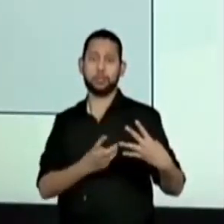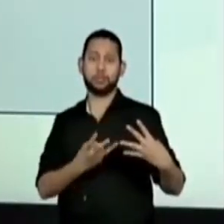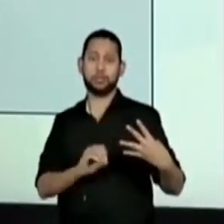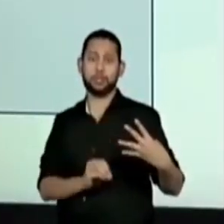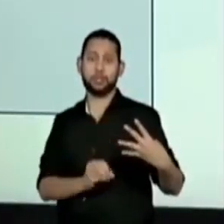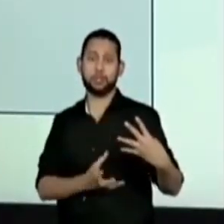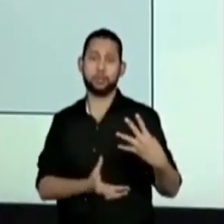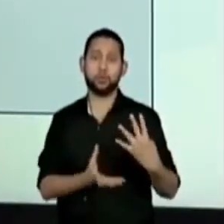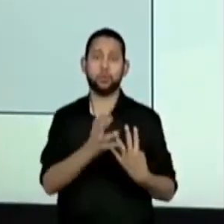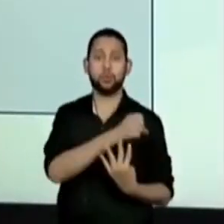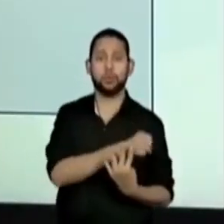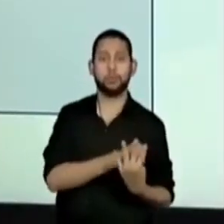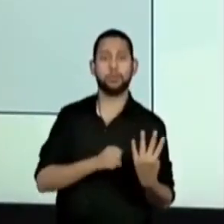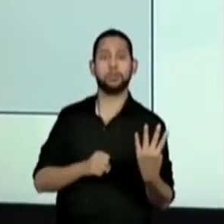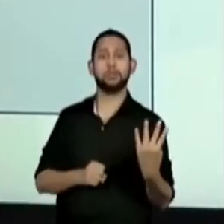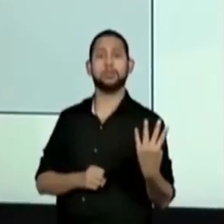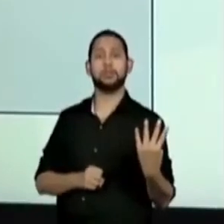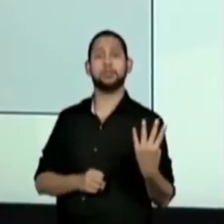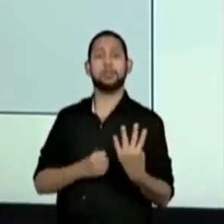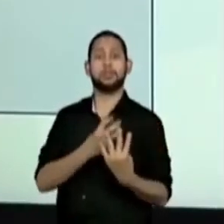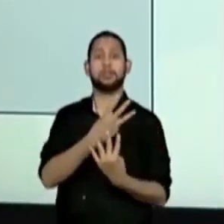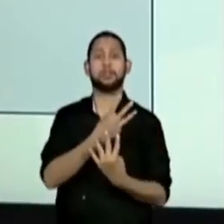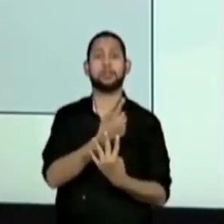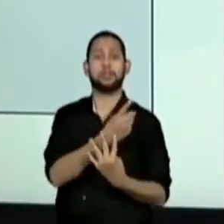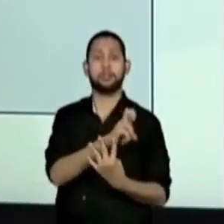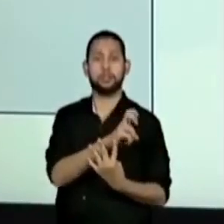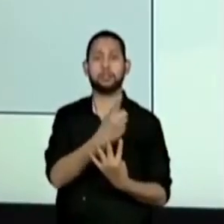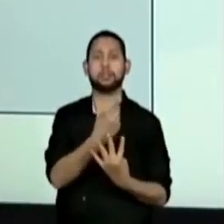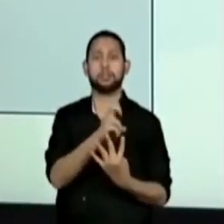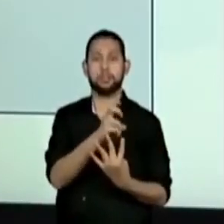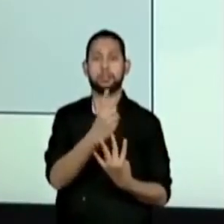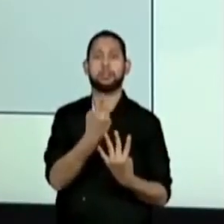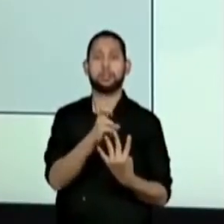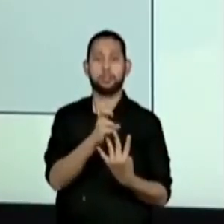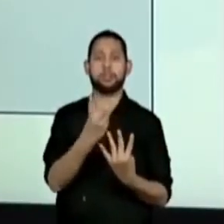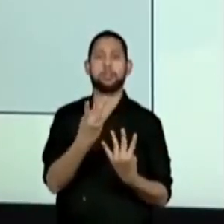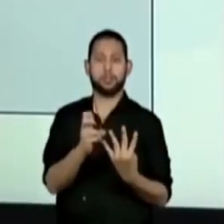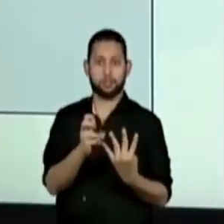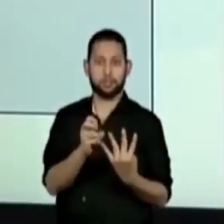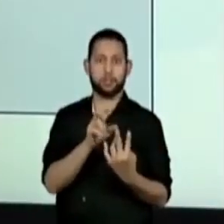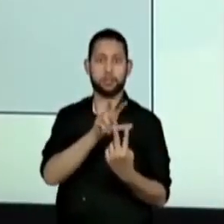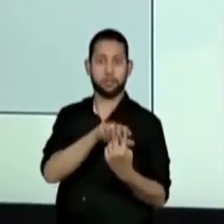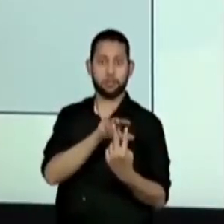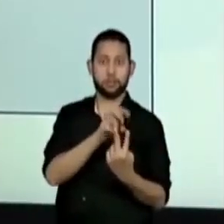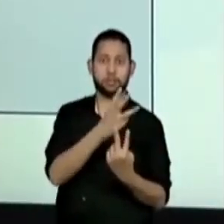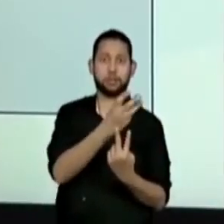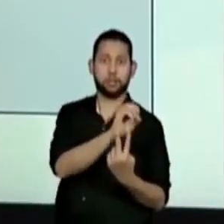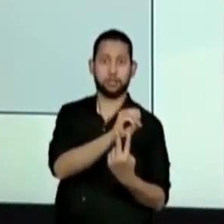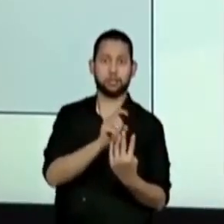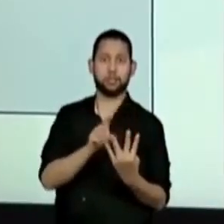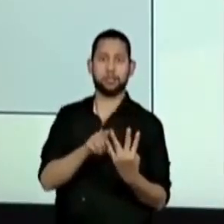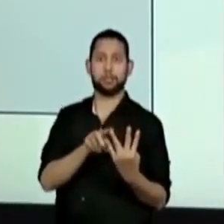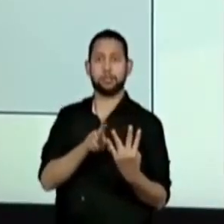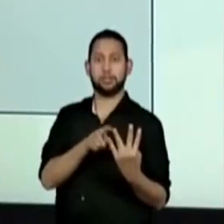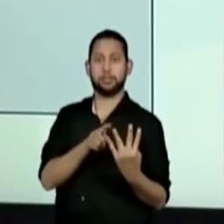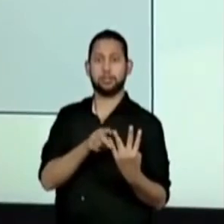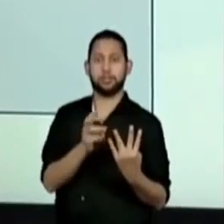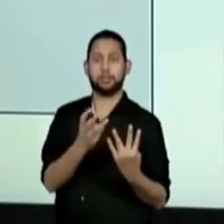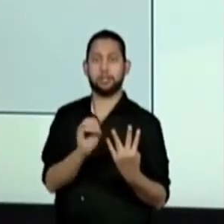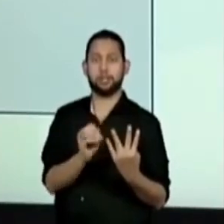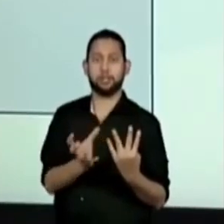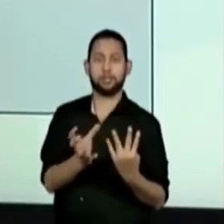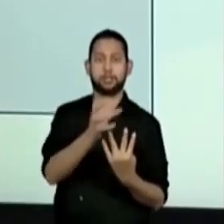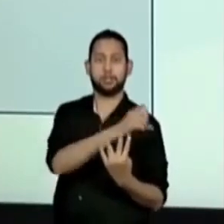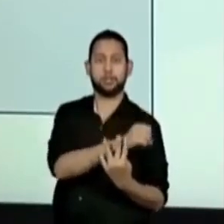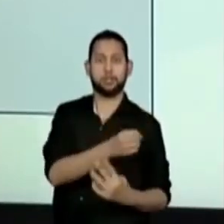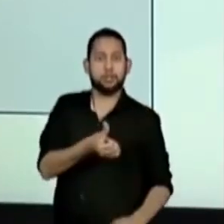Como vimos no nosso cartãozinho, ainda não acabou. Então, a gente vai mais uma vez. E